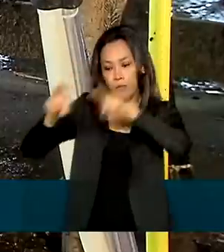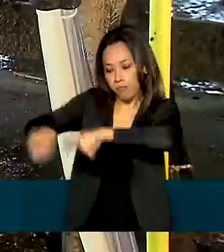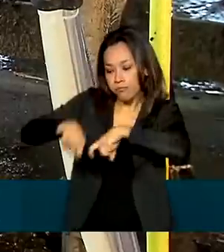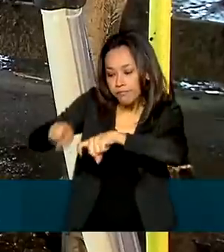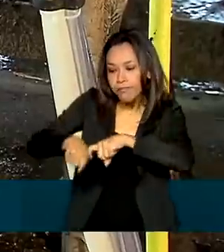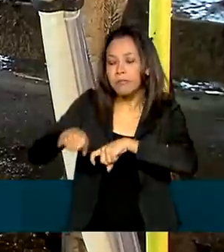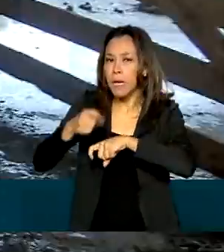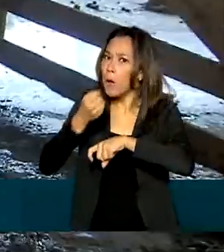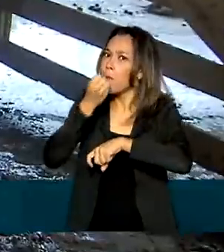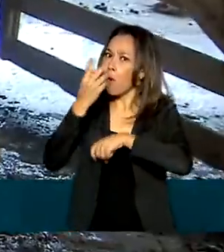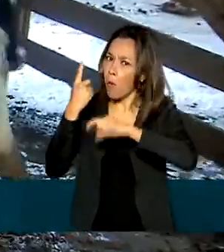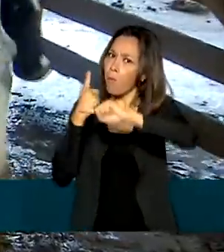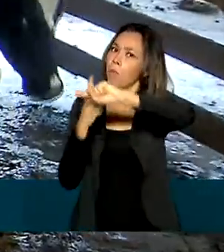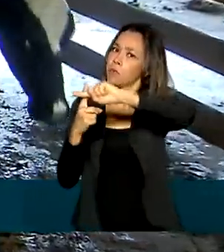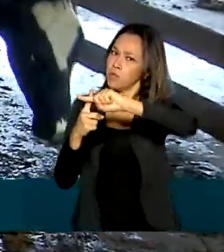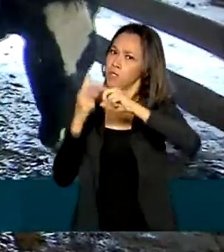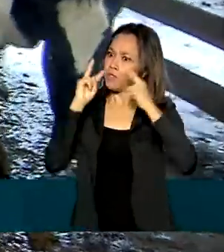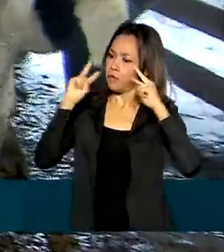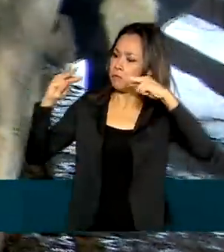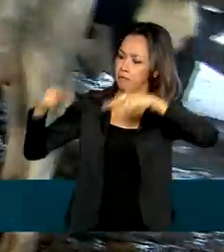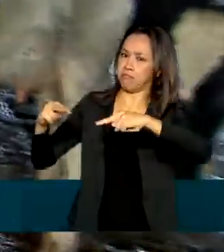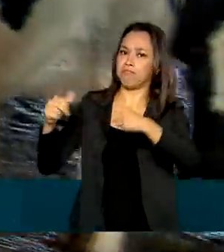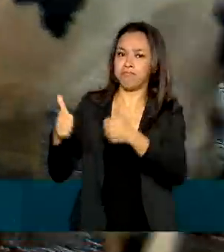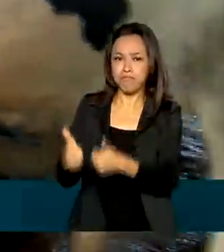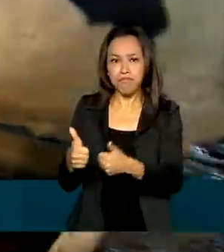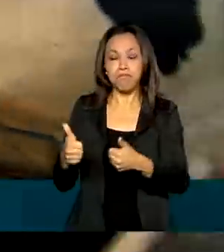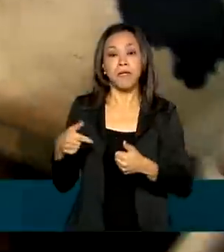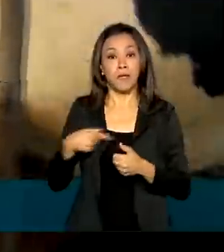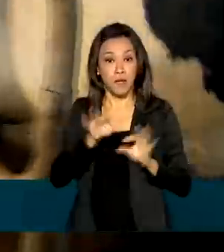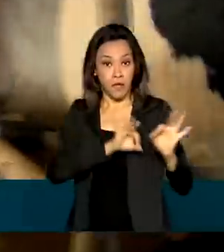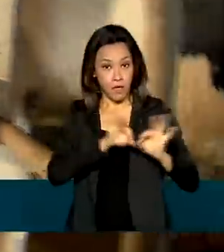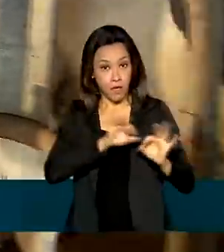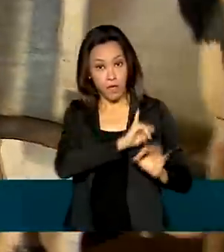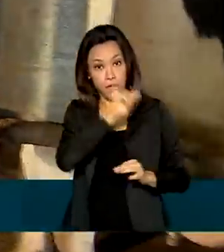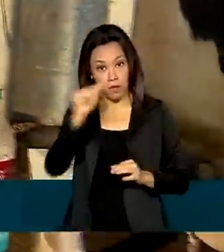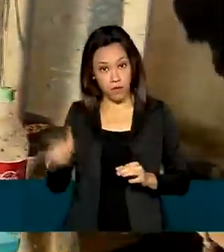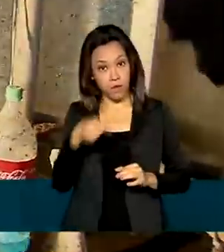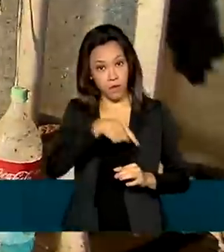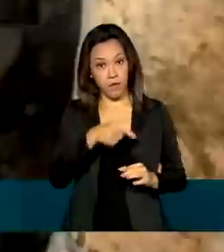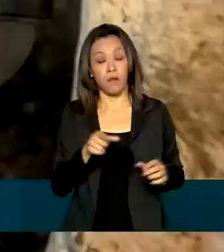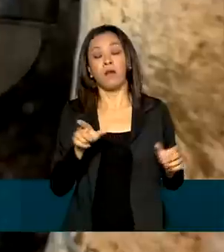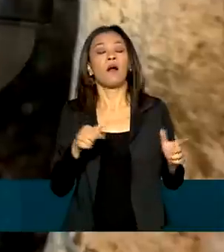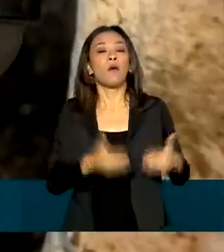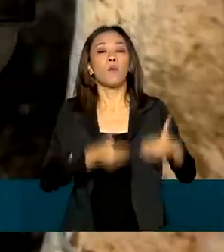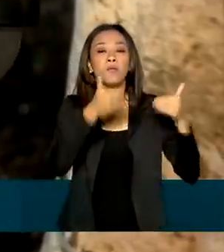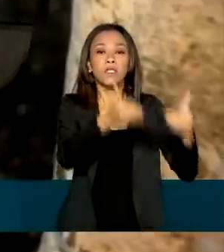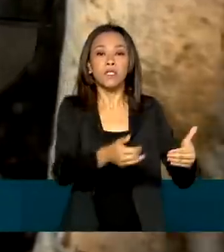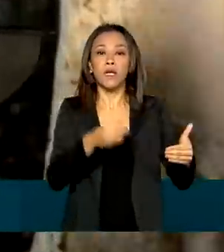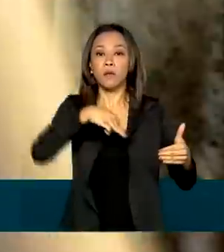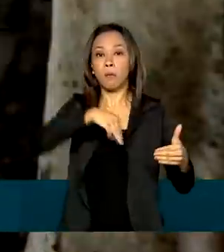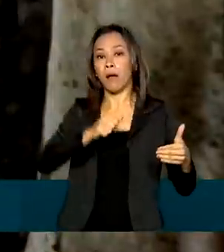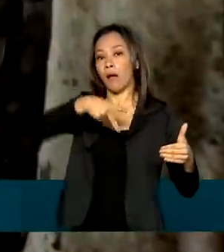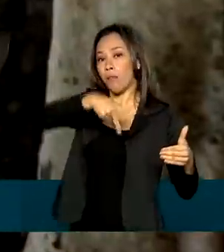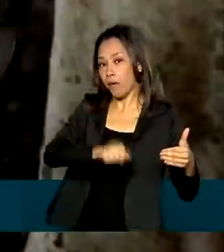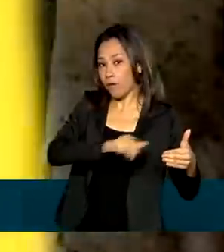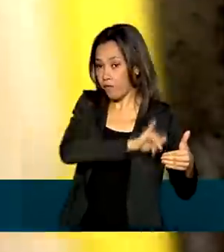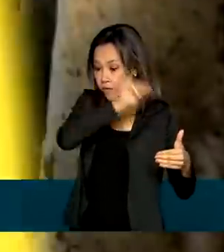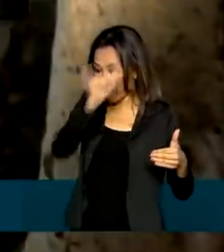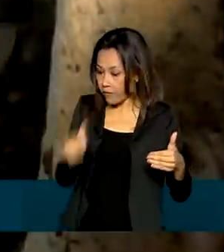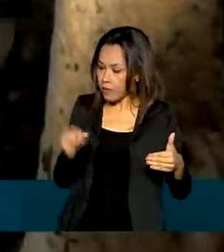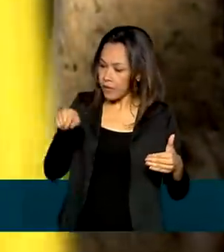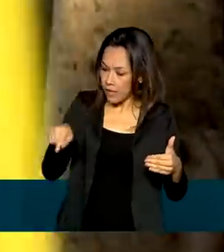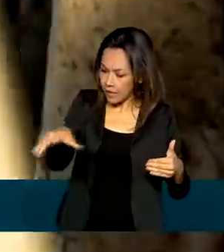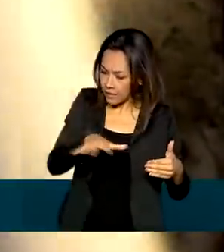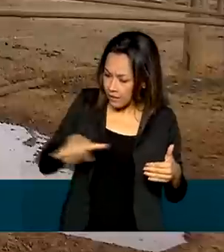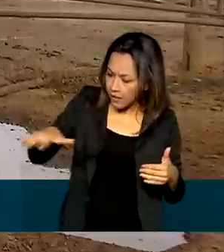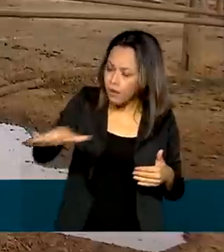é bem otimista. Segundo projeção do Ministério da Agricultura, Pecuária e Abastecimento, a expectativa é que o valor bruto da produção,